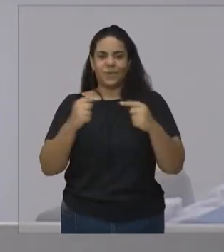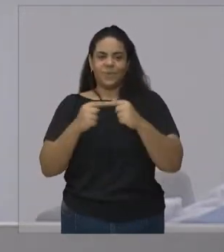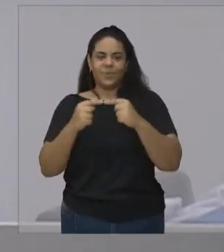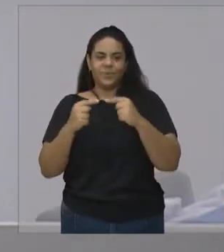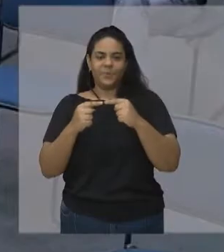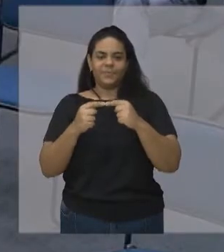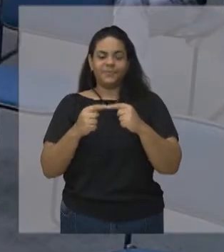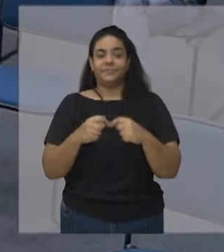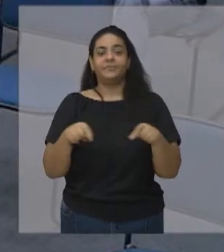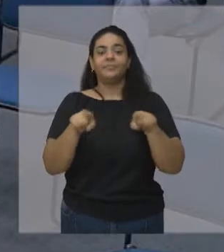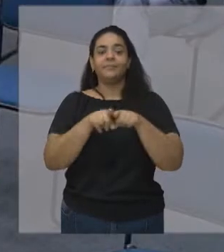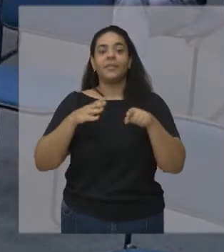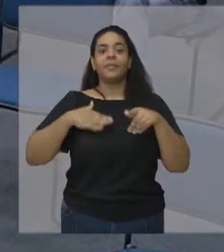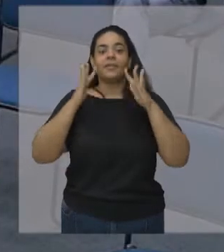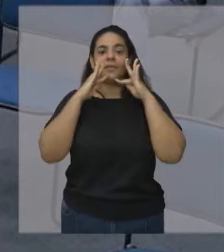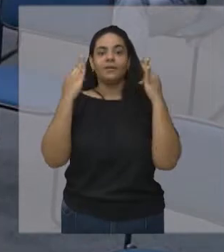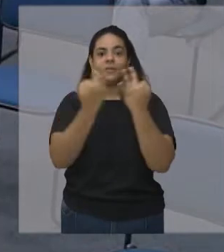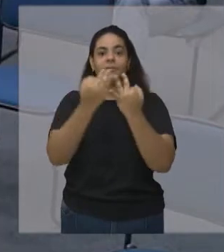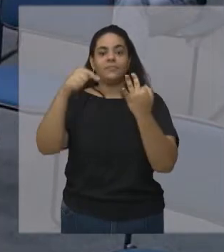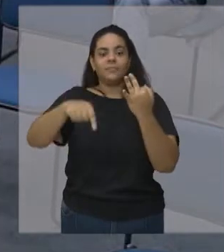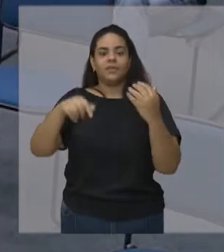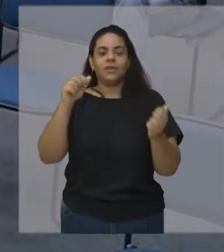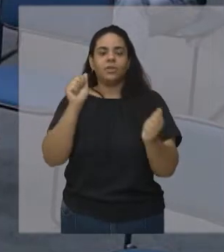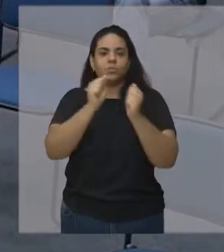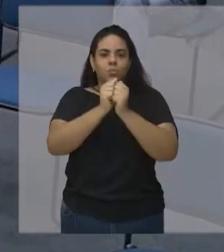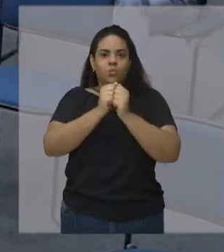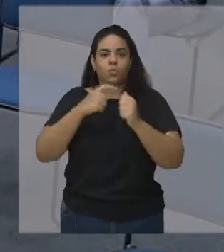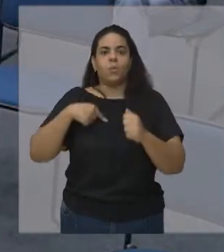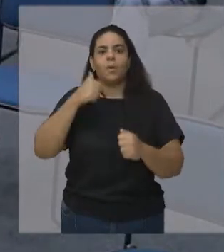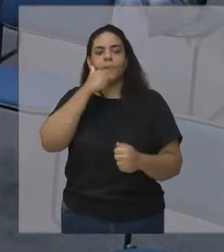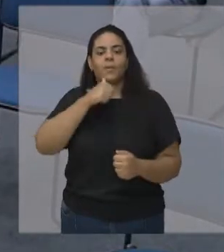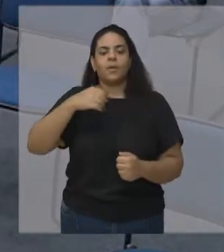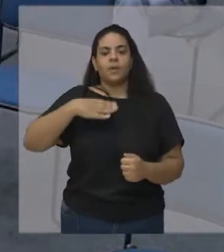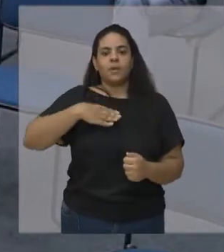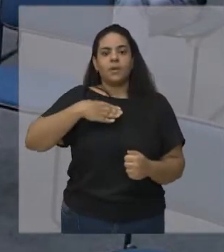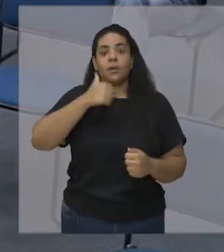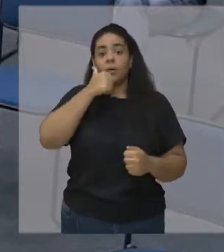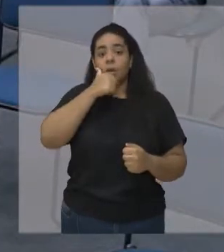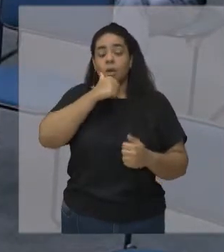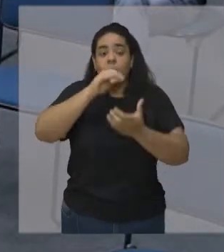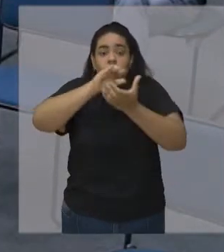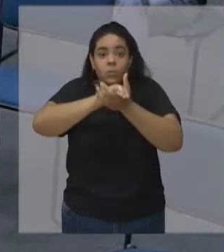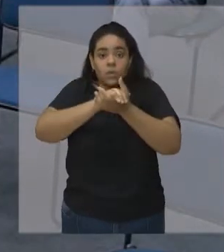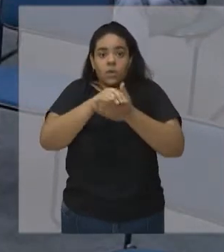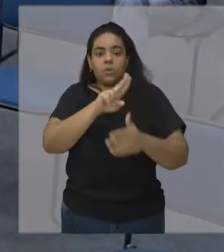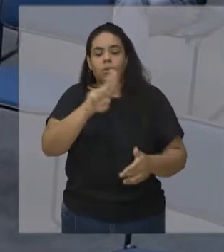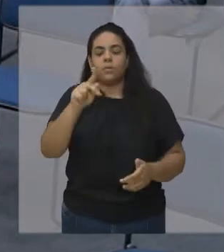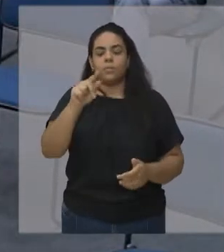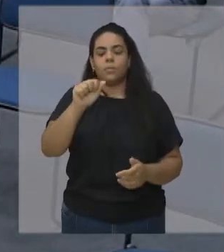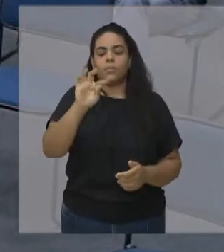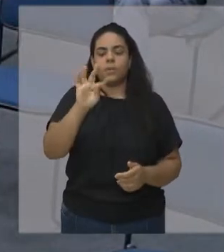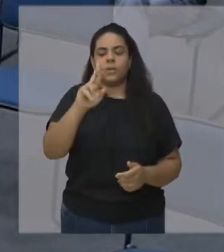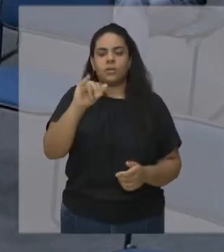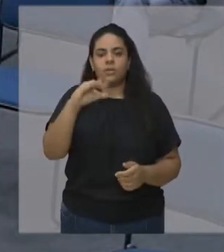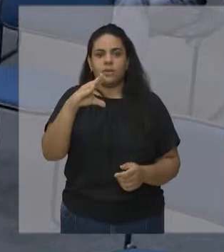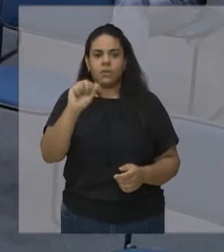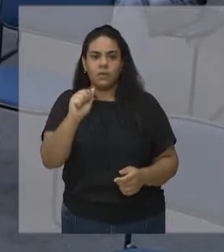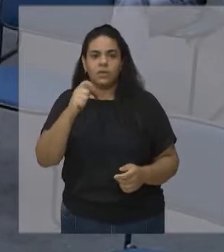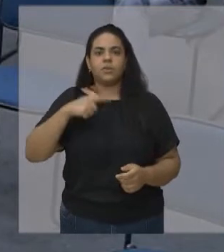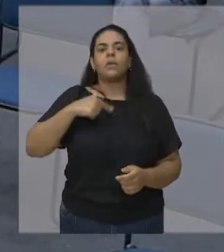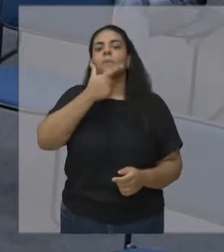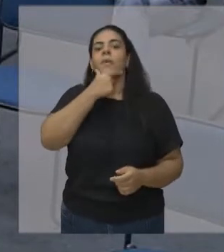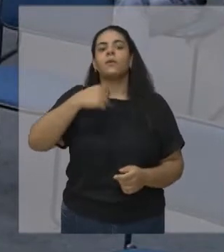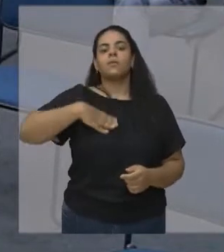familiares aqui também, a minha esposa Patrícia, o meu filho Raí. Gostaria de agradecer também a presença do nosso